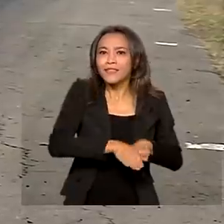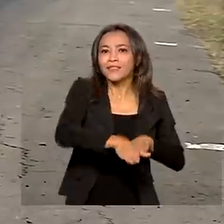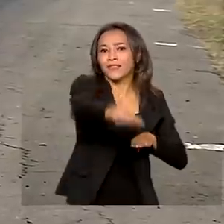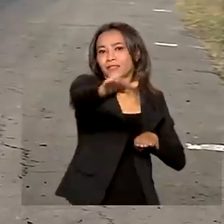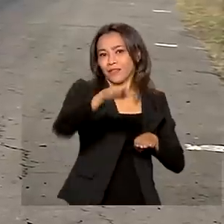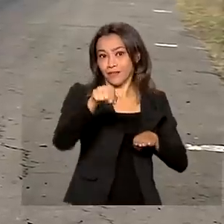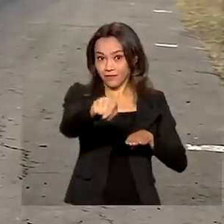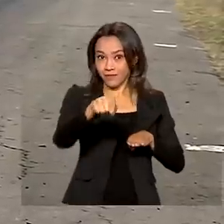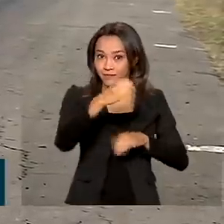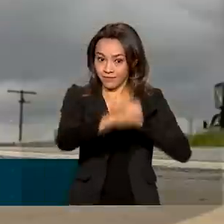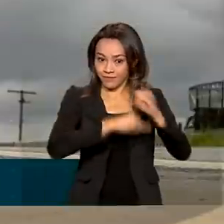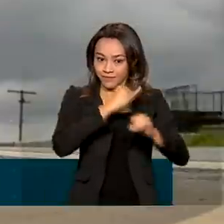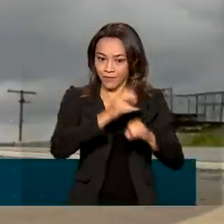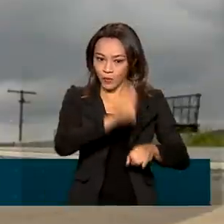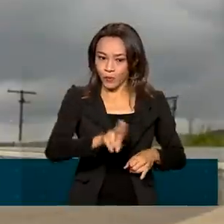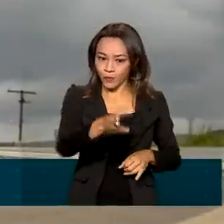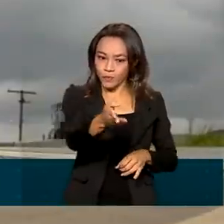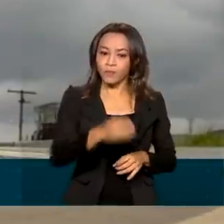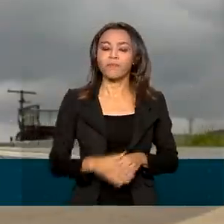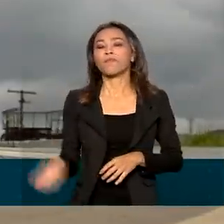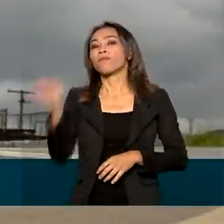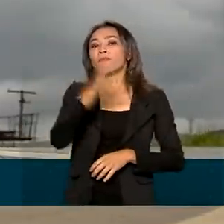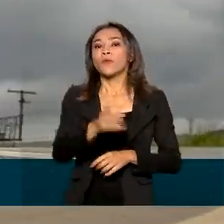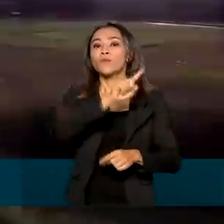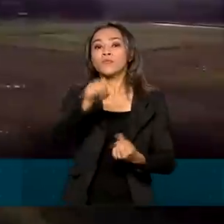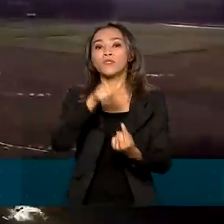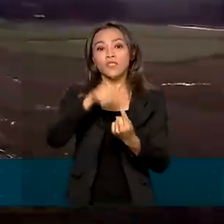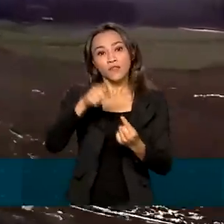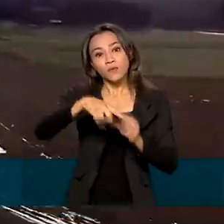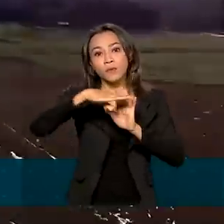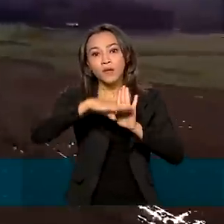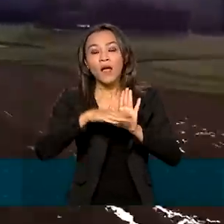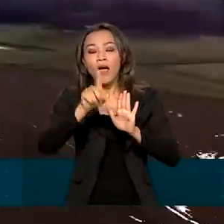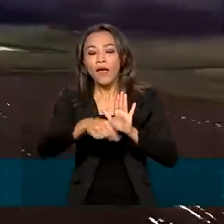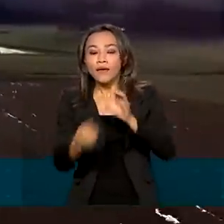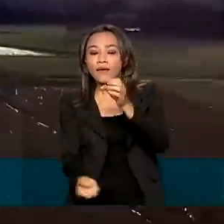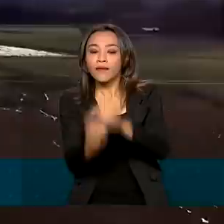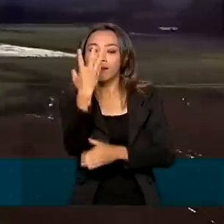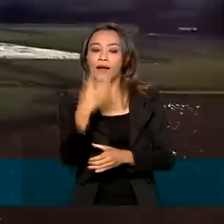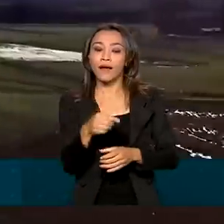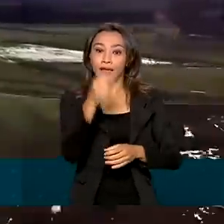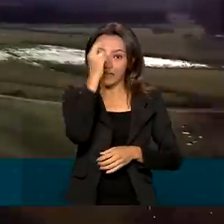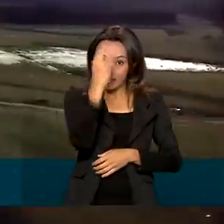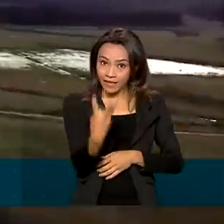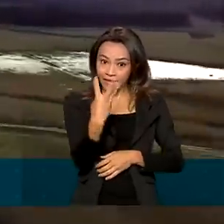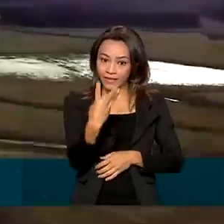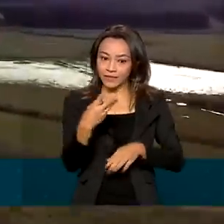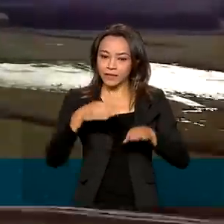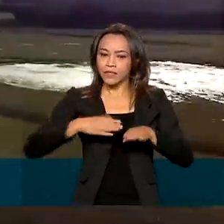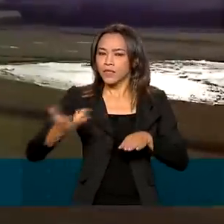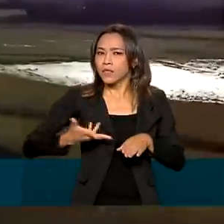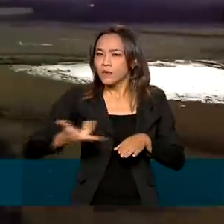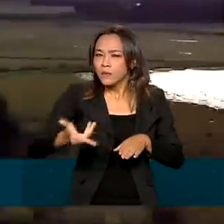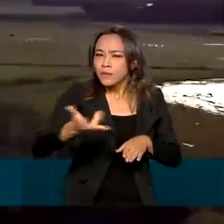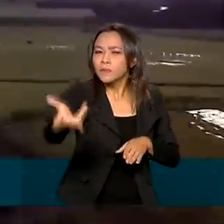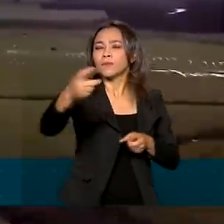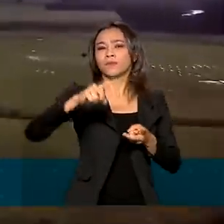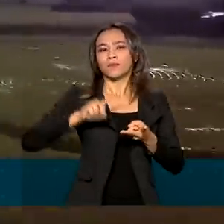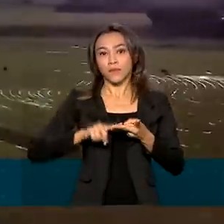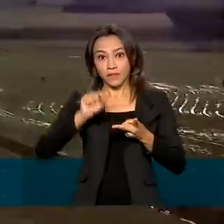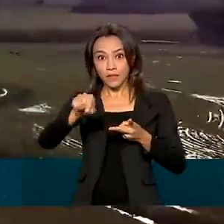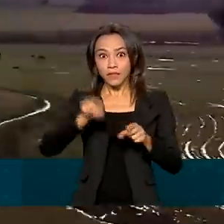Inova BR foi criado para modernizar as rodovias brasileiras em três eixos, fluidez, conectividade